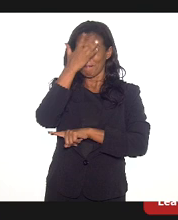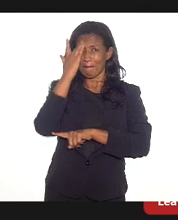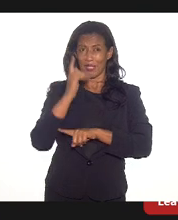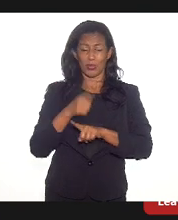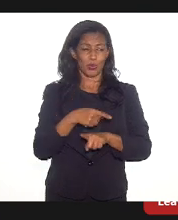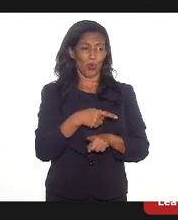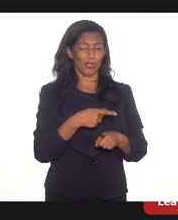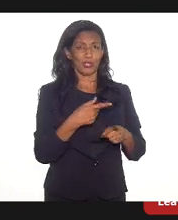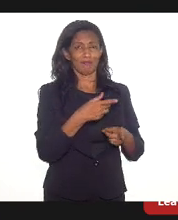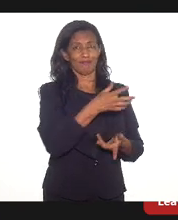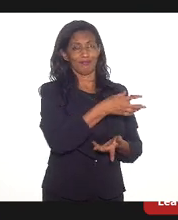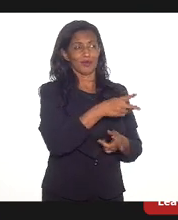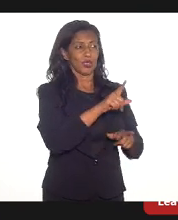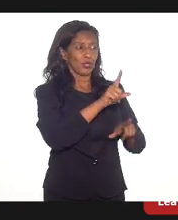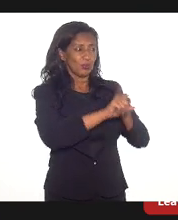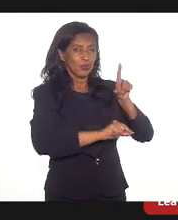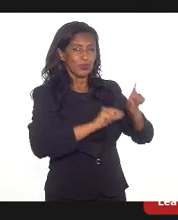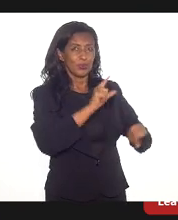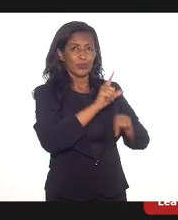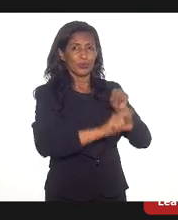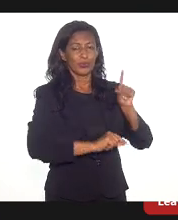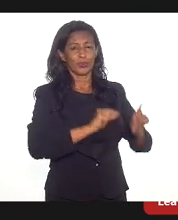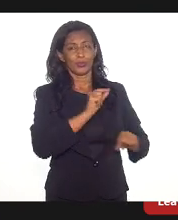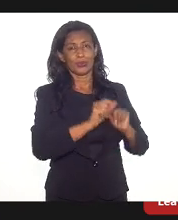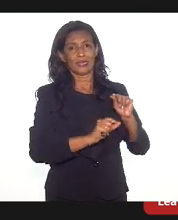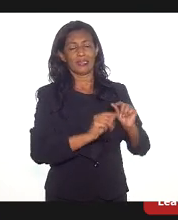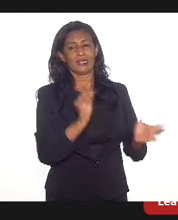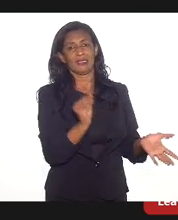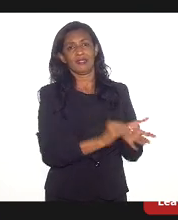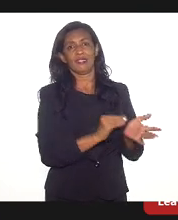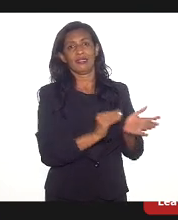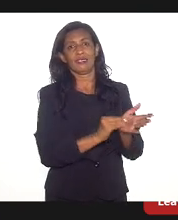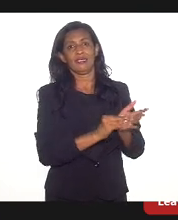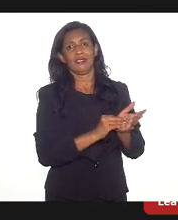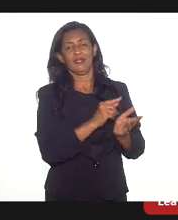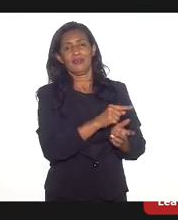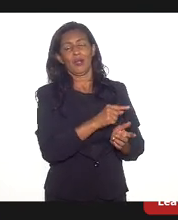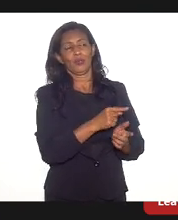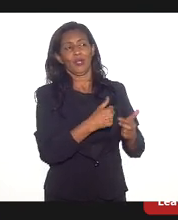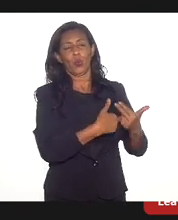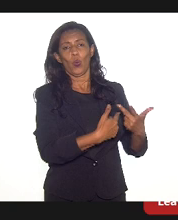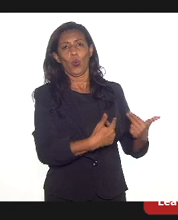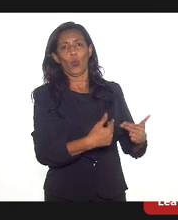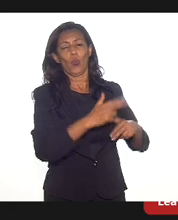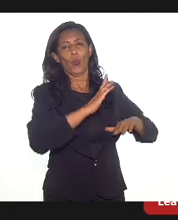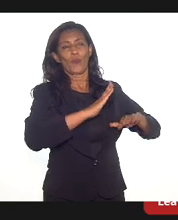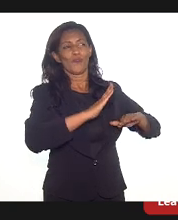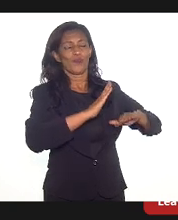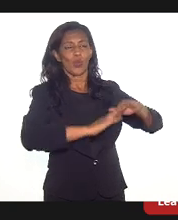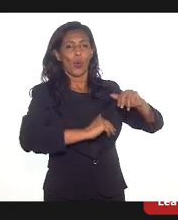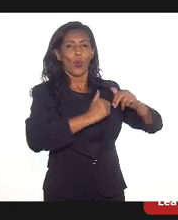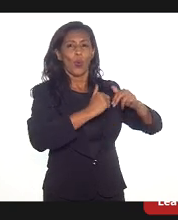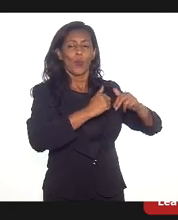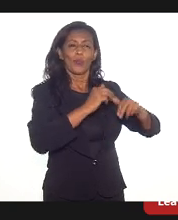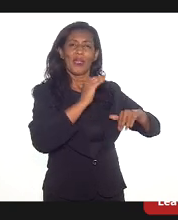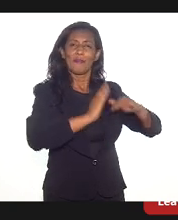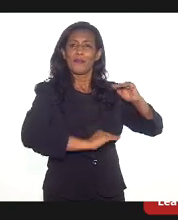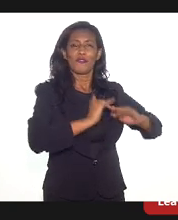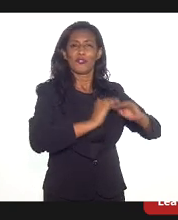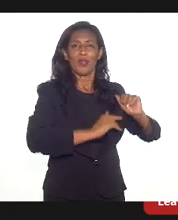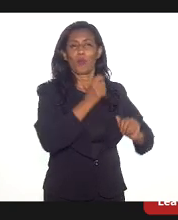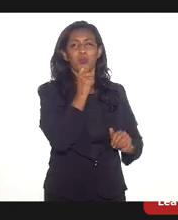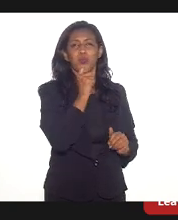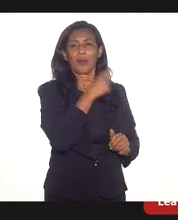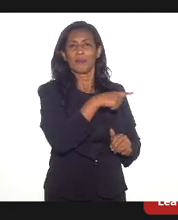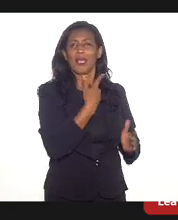sendo absorvidas para o mercado de trabalho, ainda é um número pequeno em relação à quantidade de